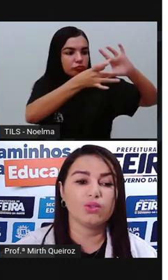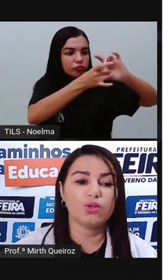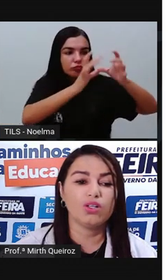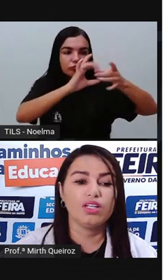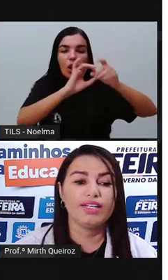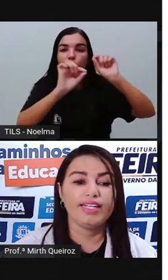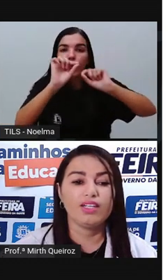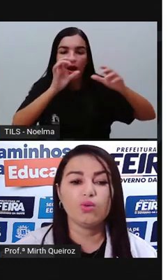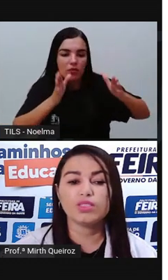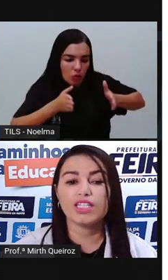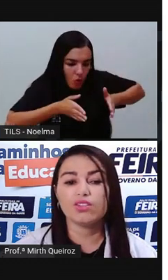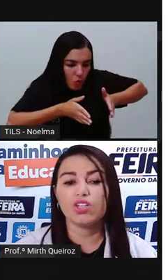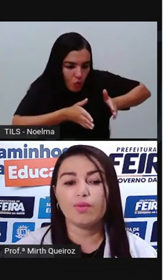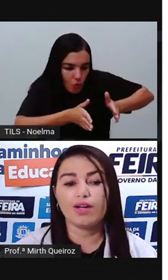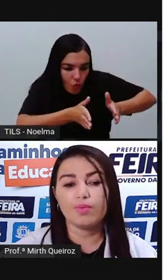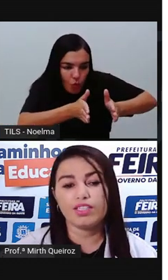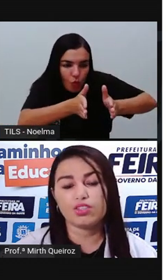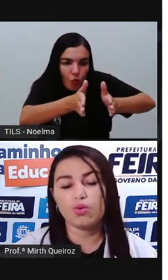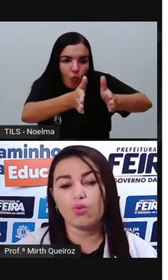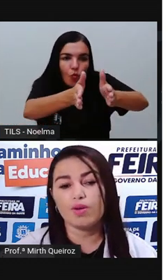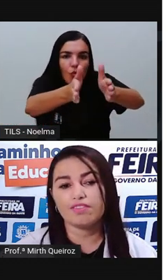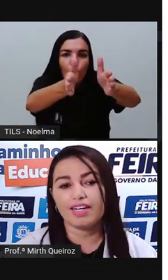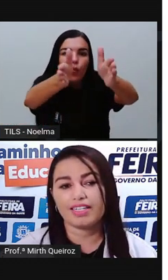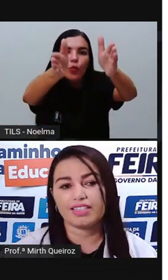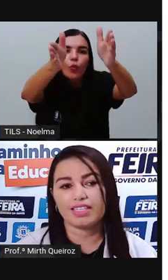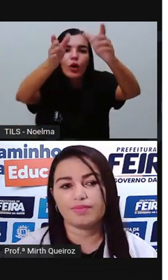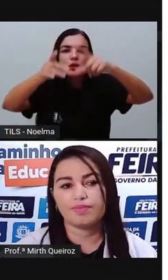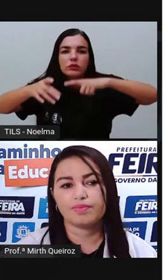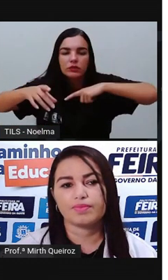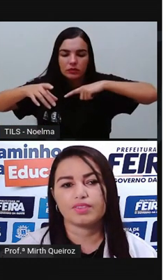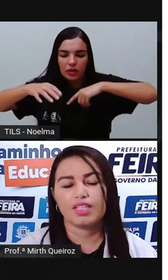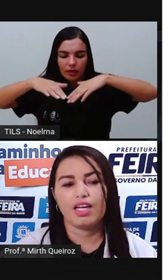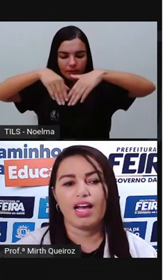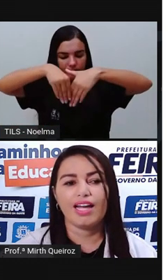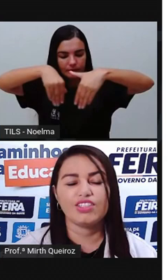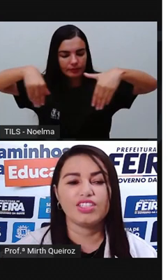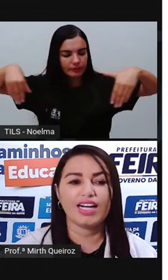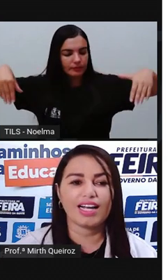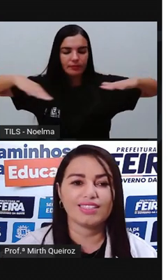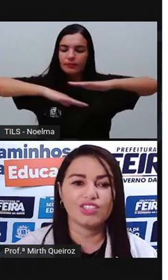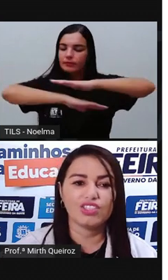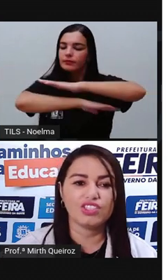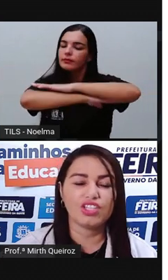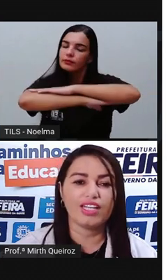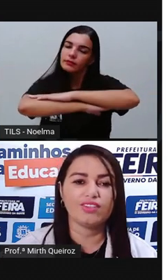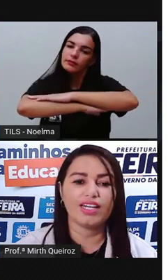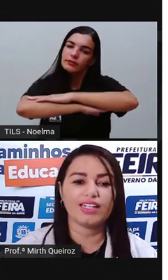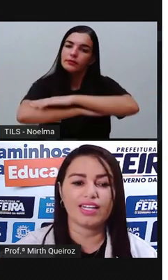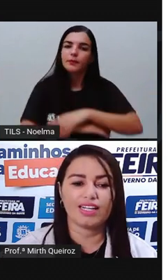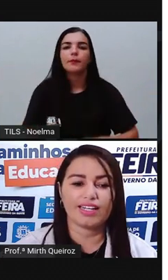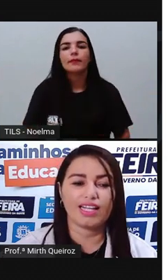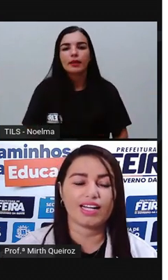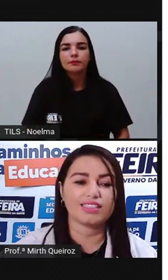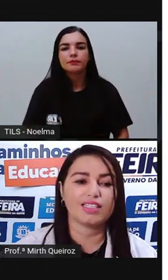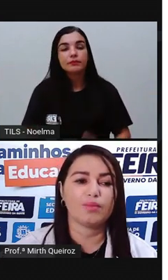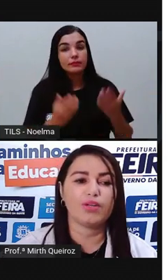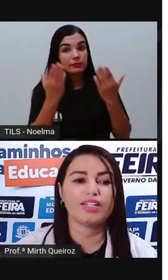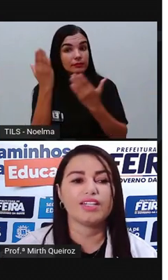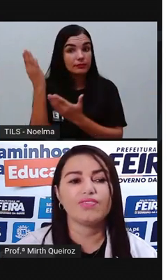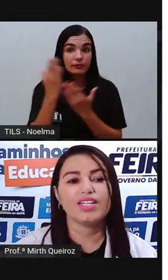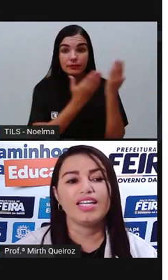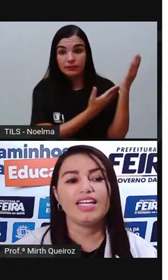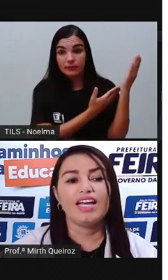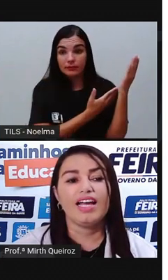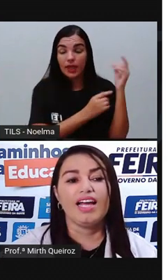corredor e contando normalmente com uma varanda. Aí tinha a Casa de Engenho, né? Que era a Casa da